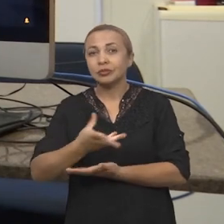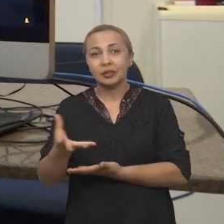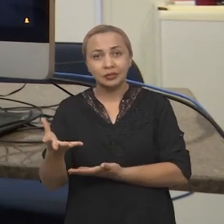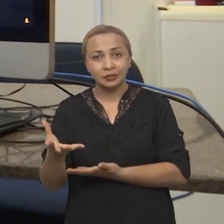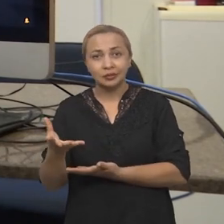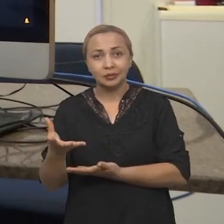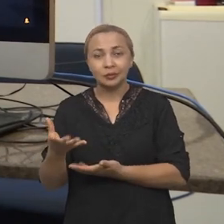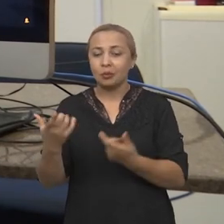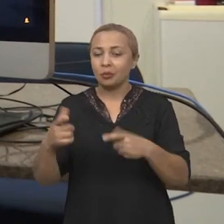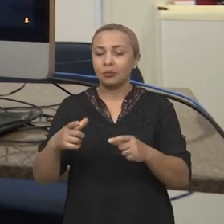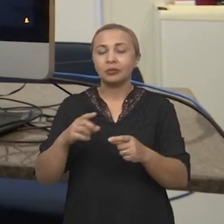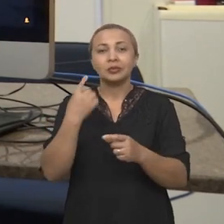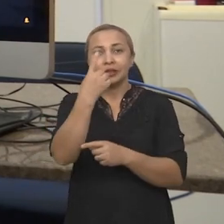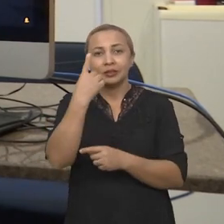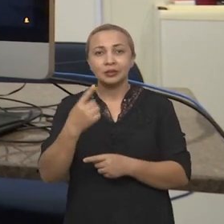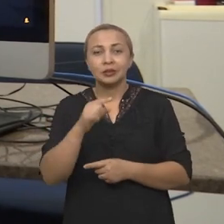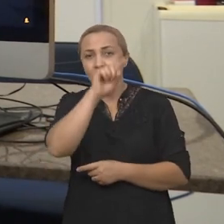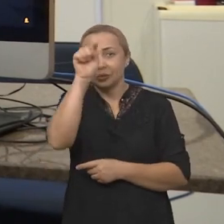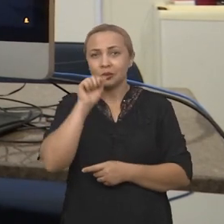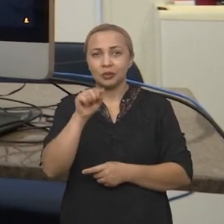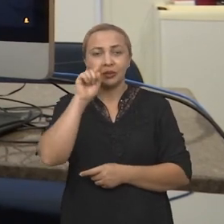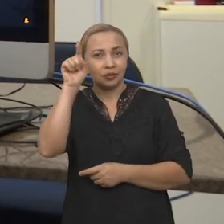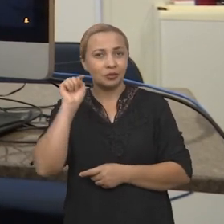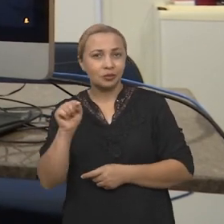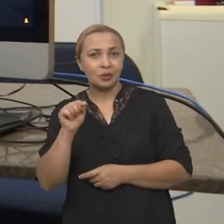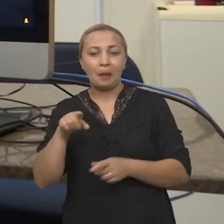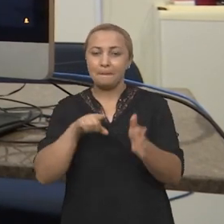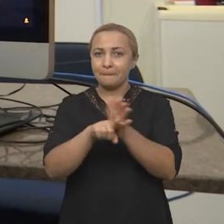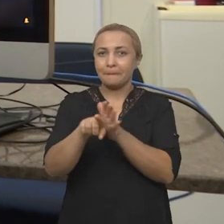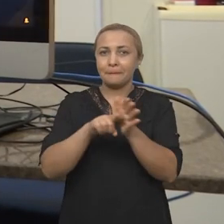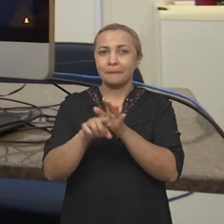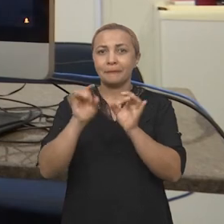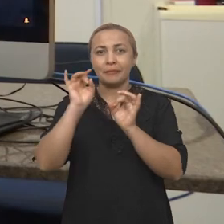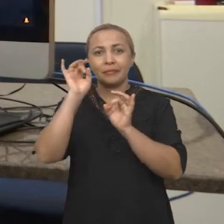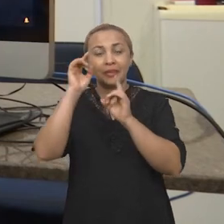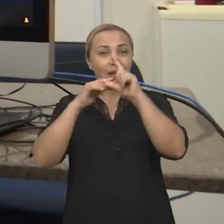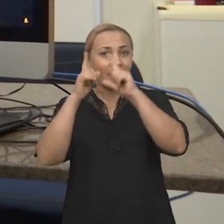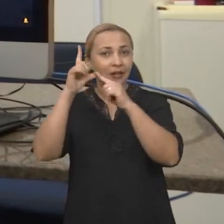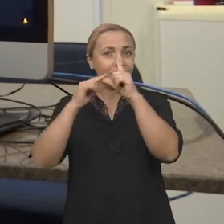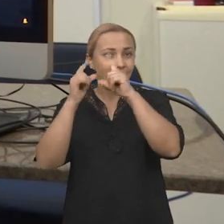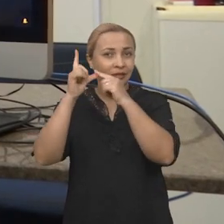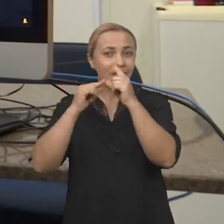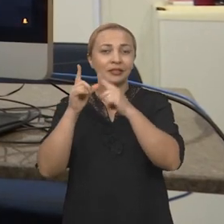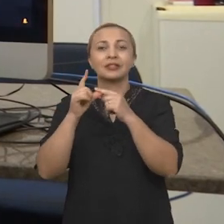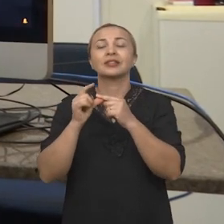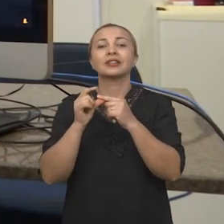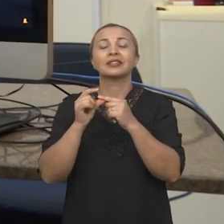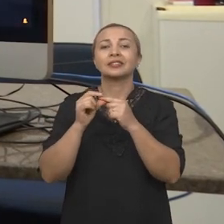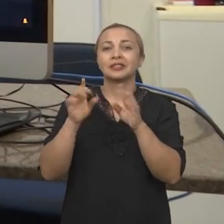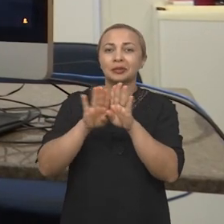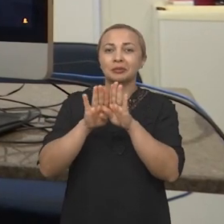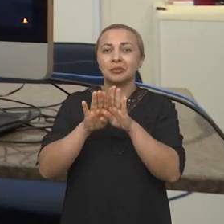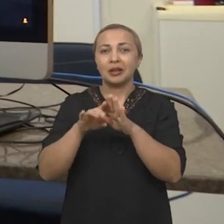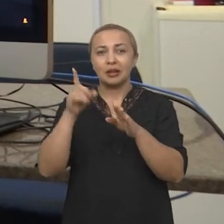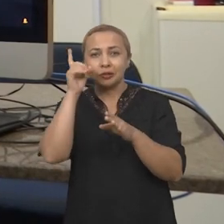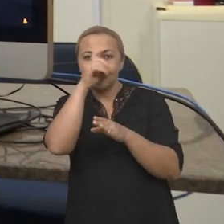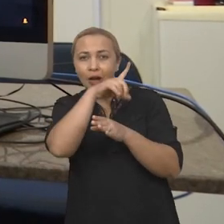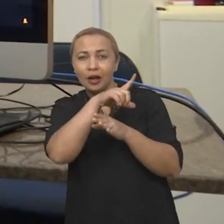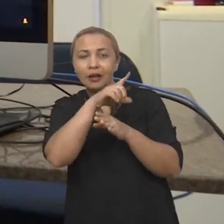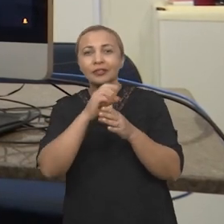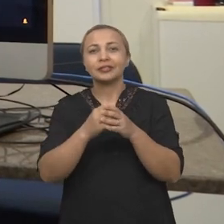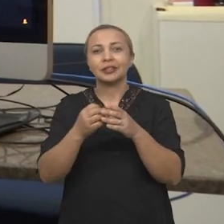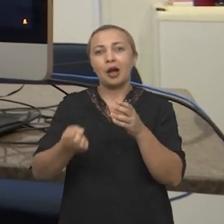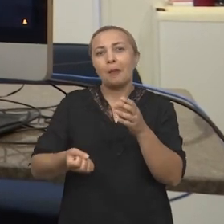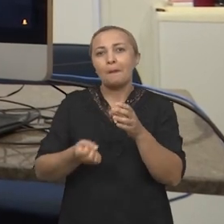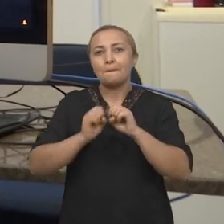no qual cada uma dessas interrogações são perguntas, as estrelas são desafios e as bombinhas para a gente voltar a uma casa.